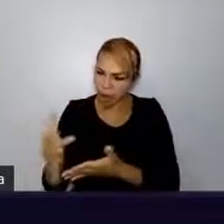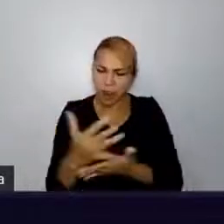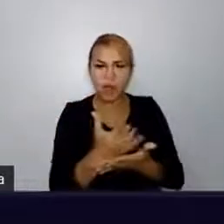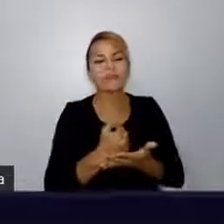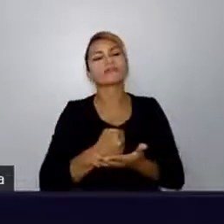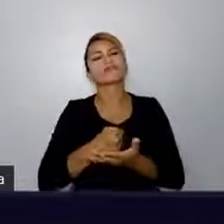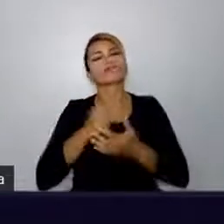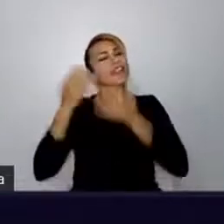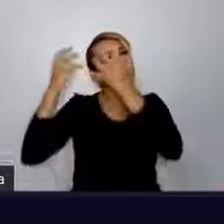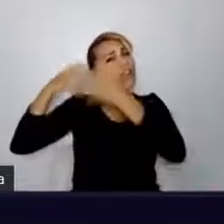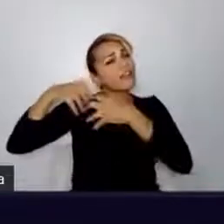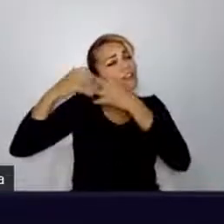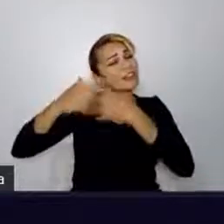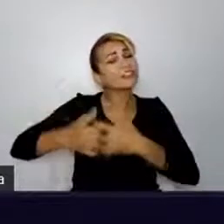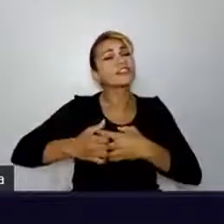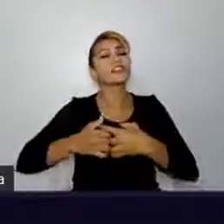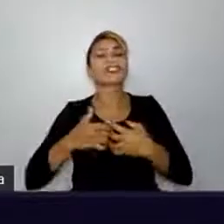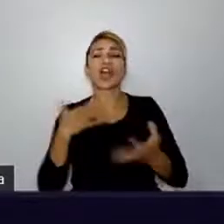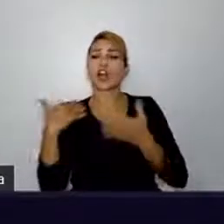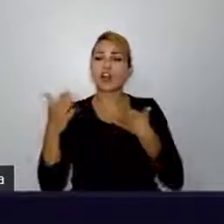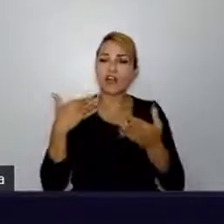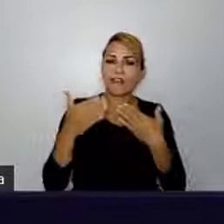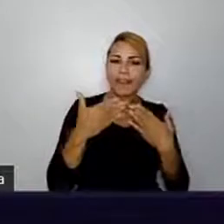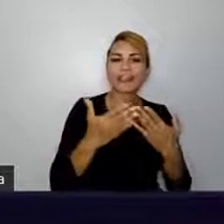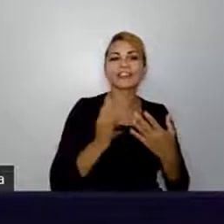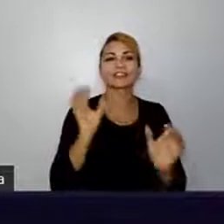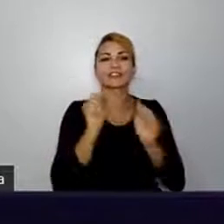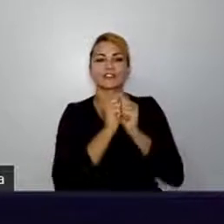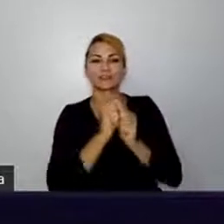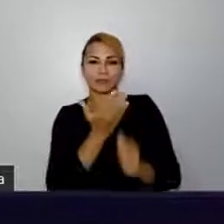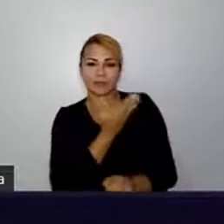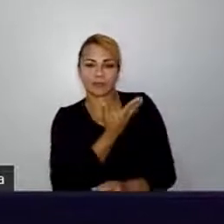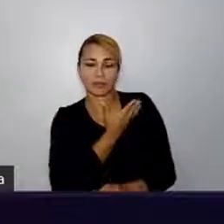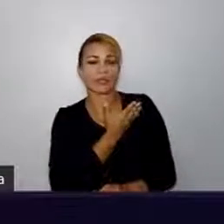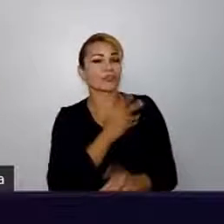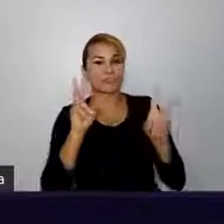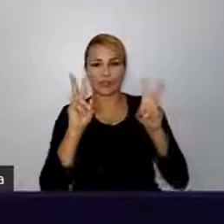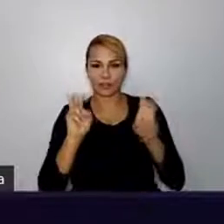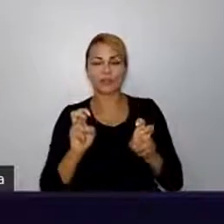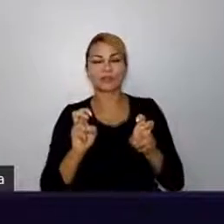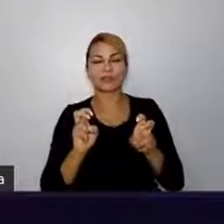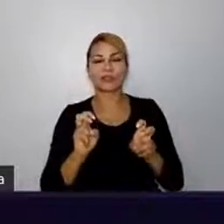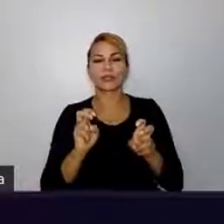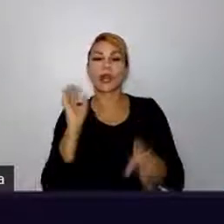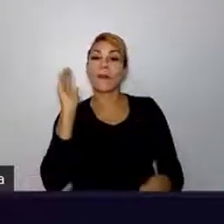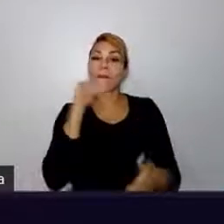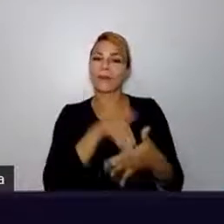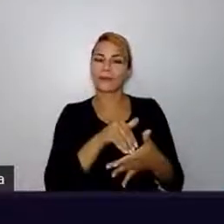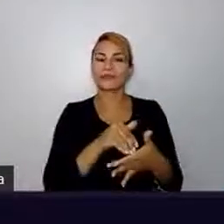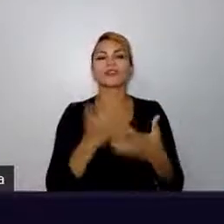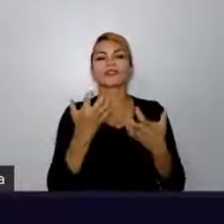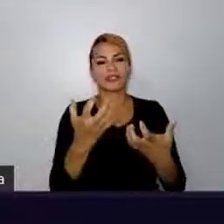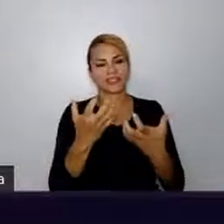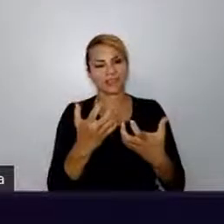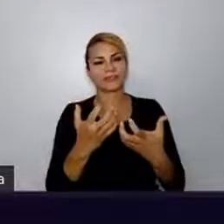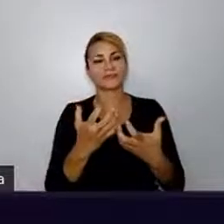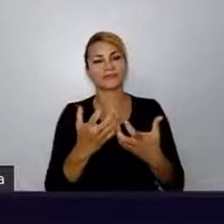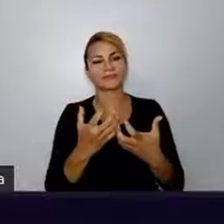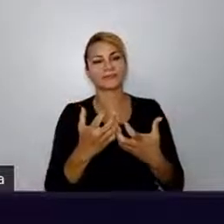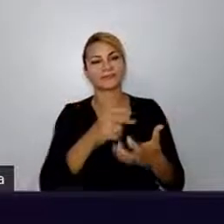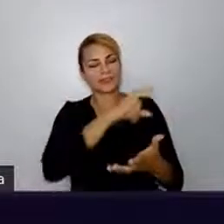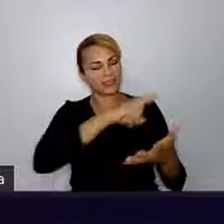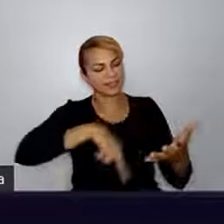eu tenho tido com os meus amigos a respeito. E, por último, eu queria ler um